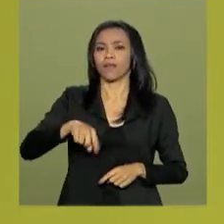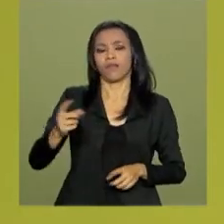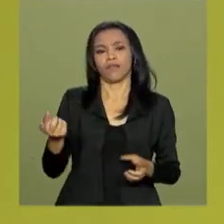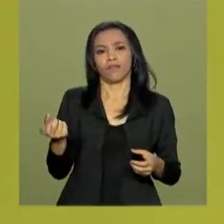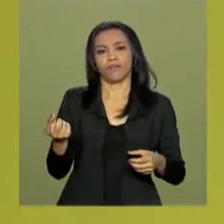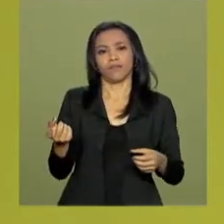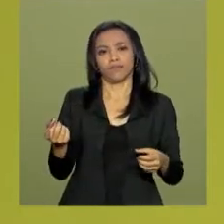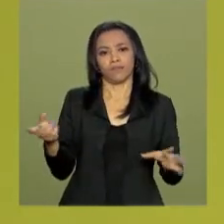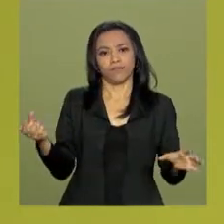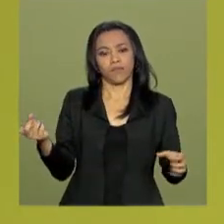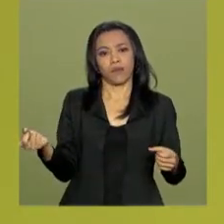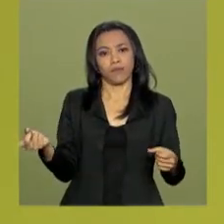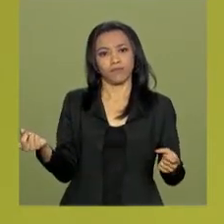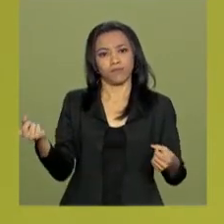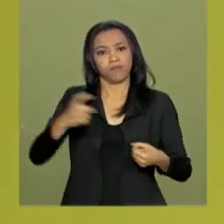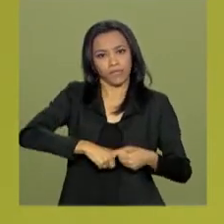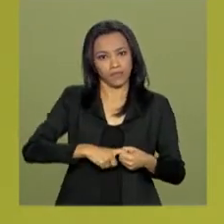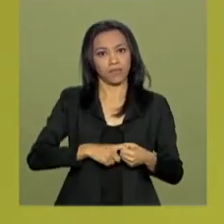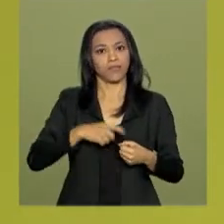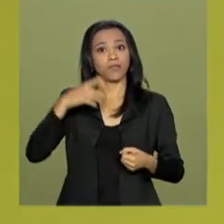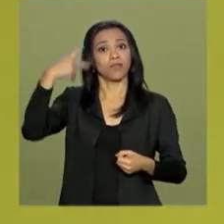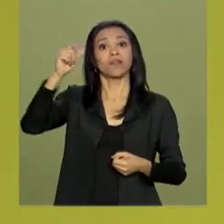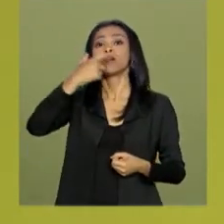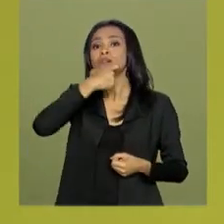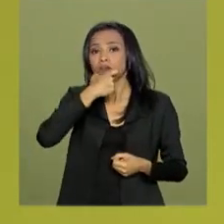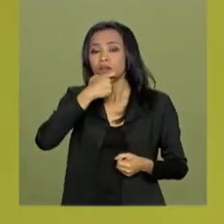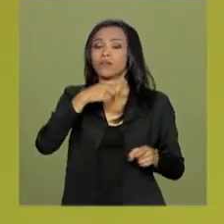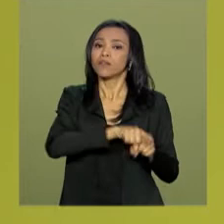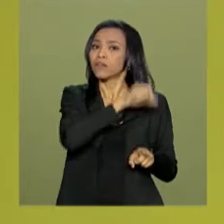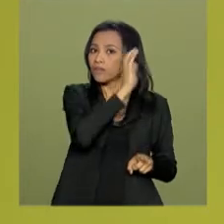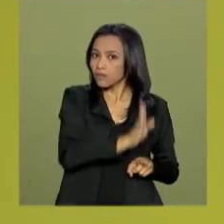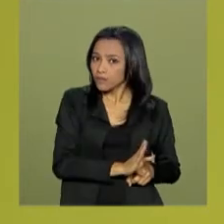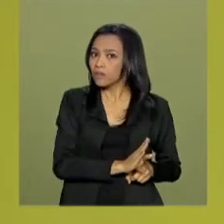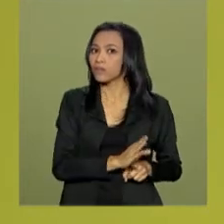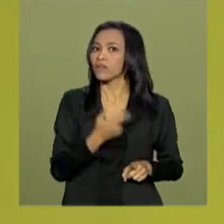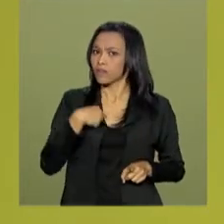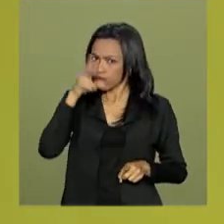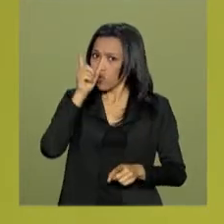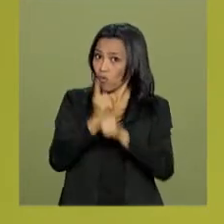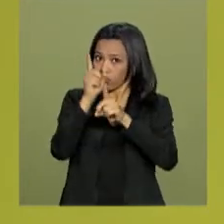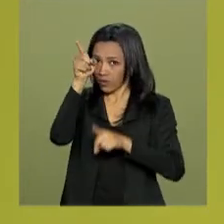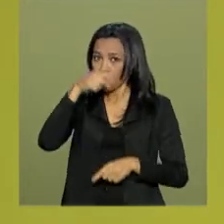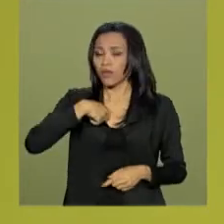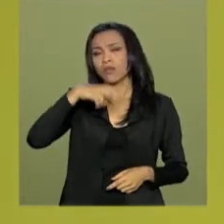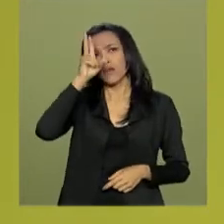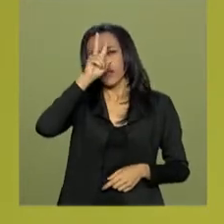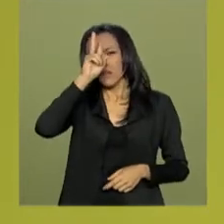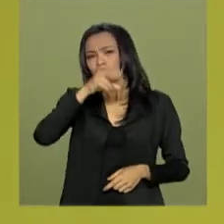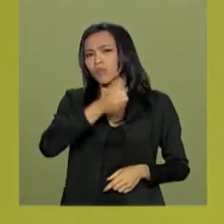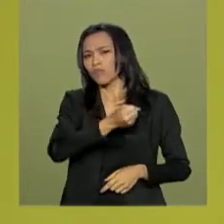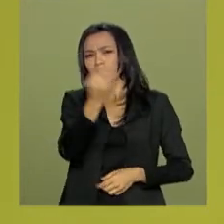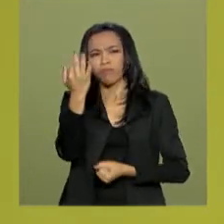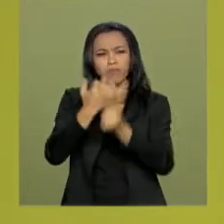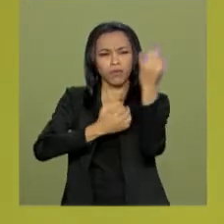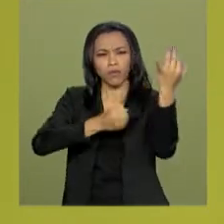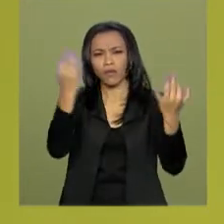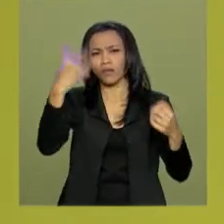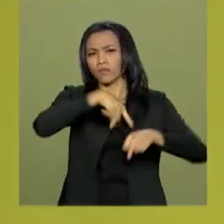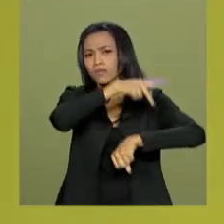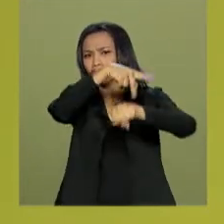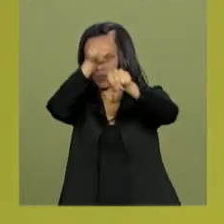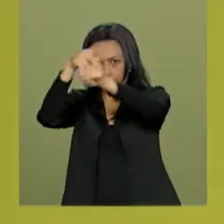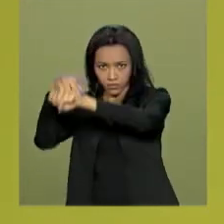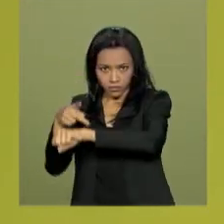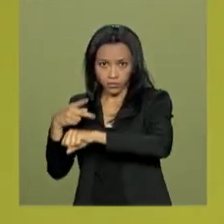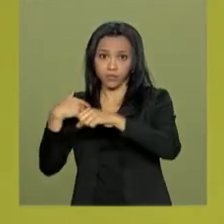do Reino Unido, o Estado da Inglaterra e o Brasil. E eu me recordo que muitos países, dignatários de